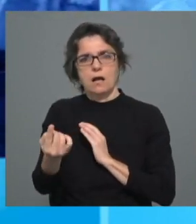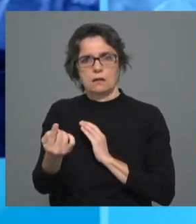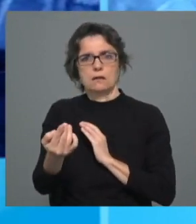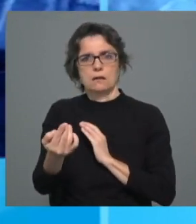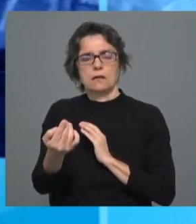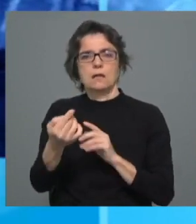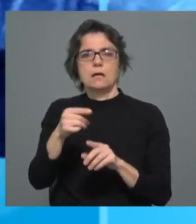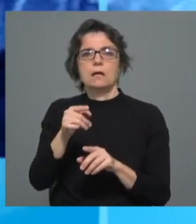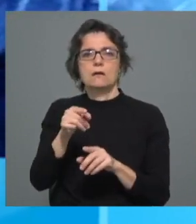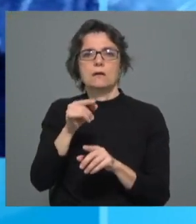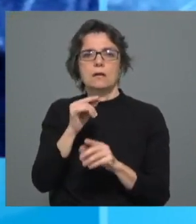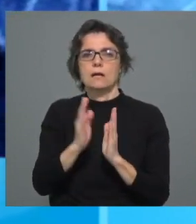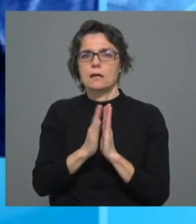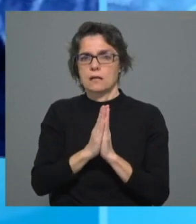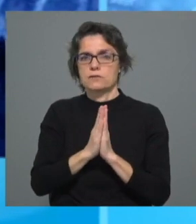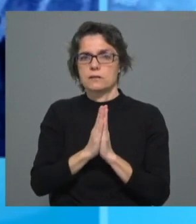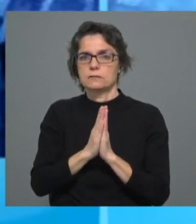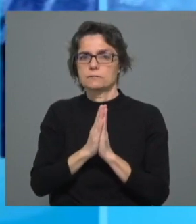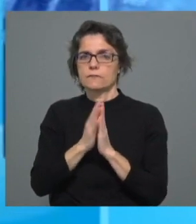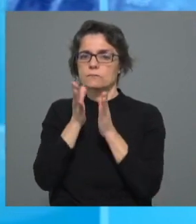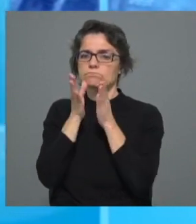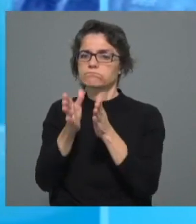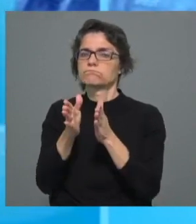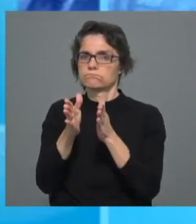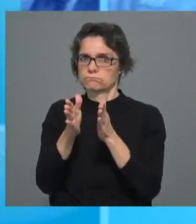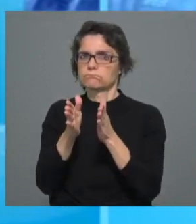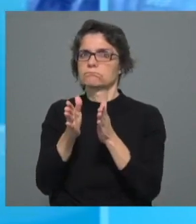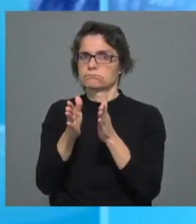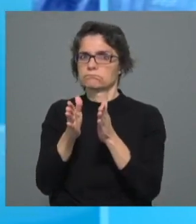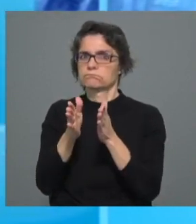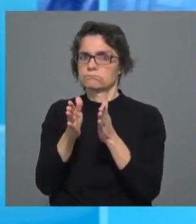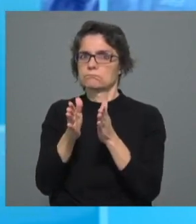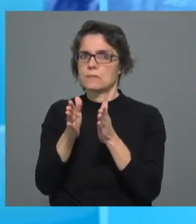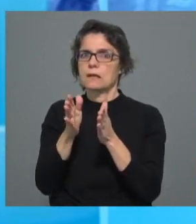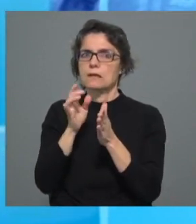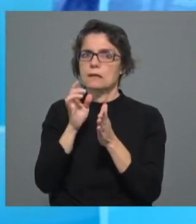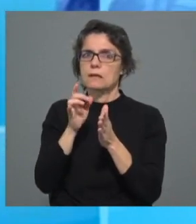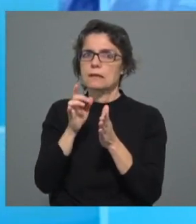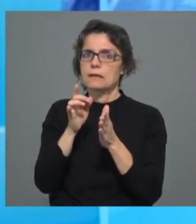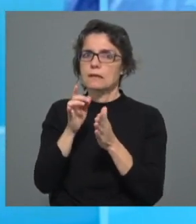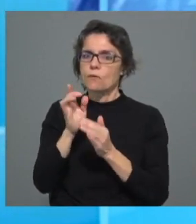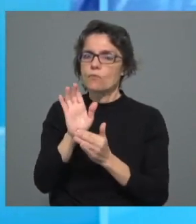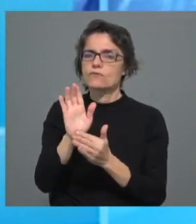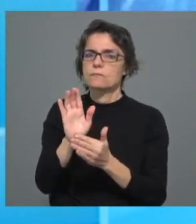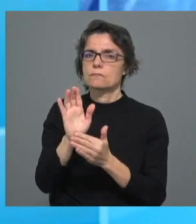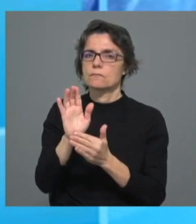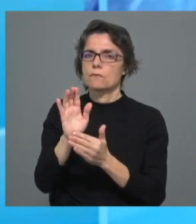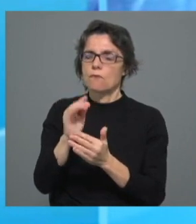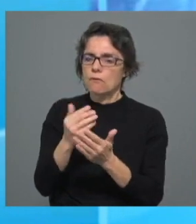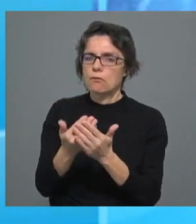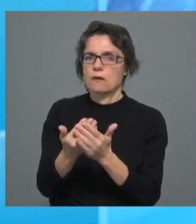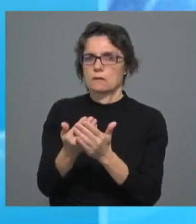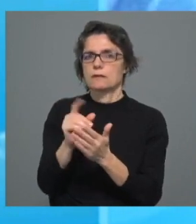volar de uma forma particularmente atenta pela sua exemplaridade e a exemplaridade dos seus